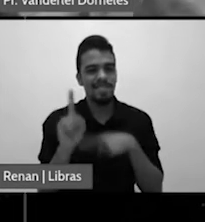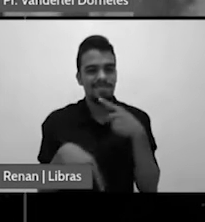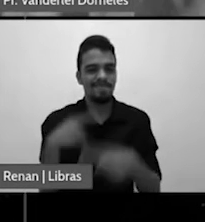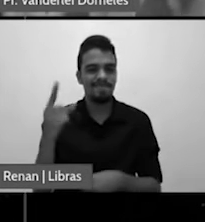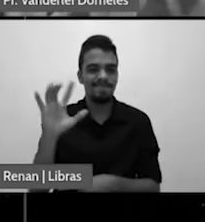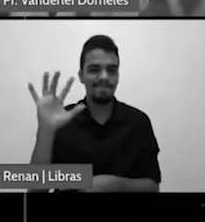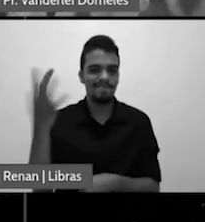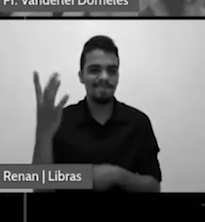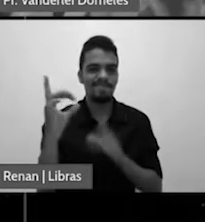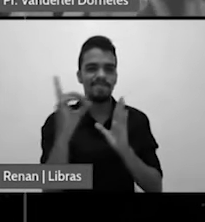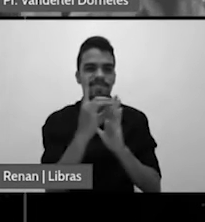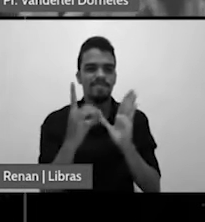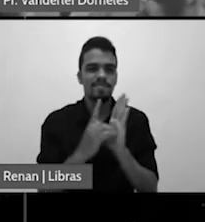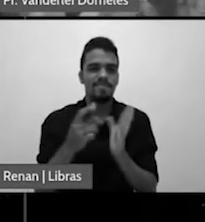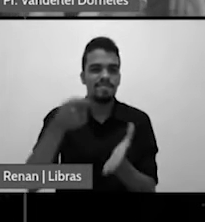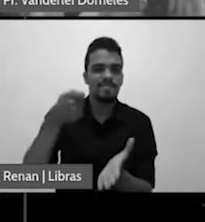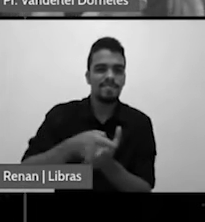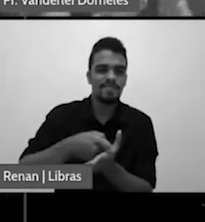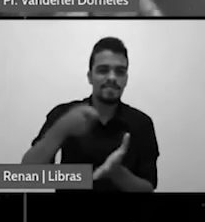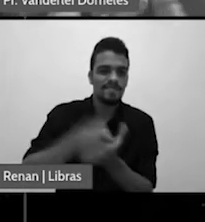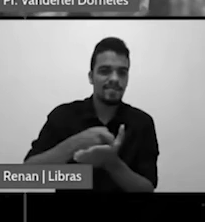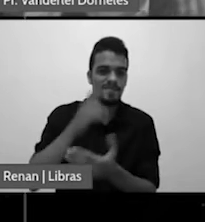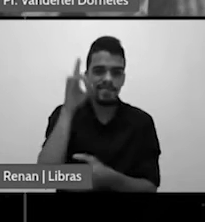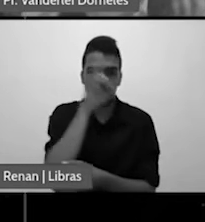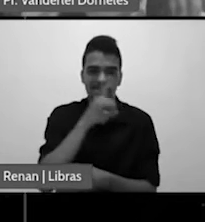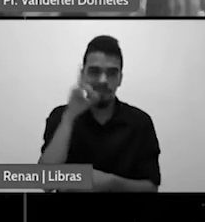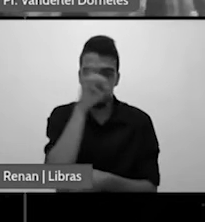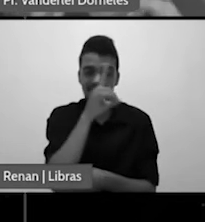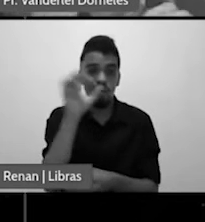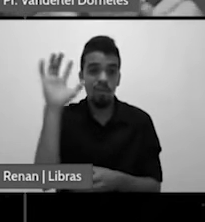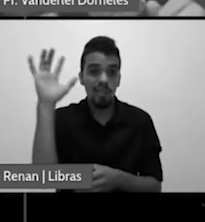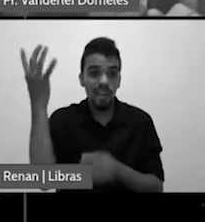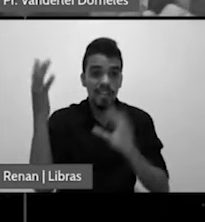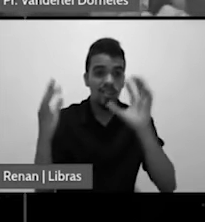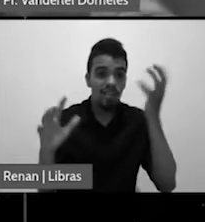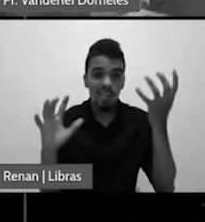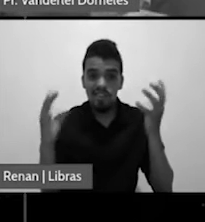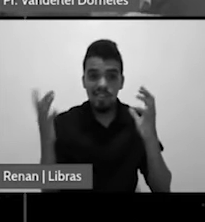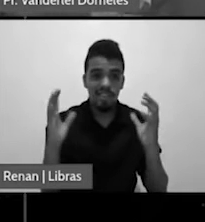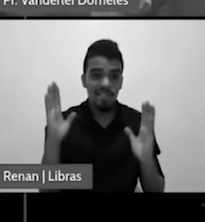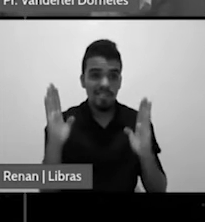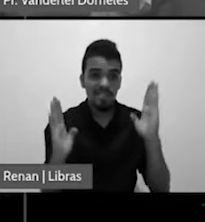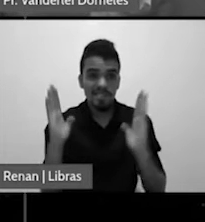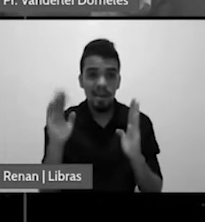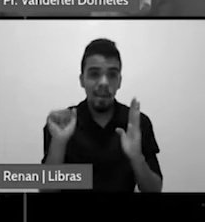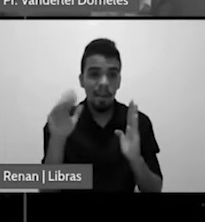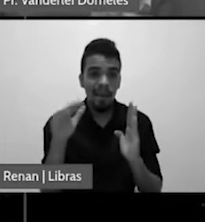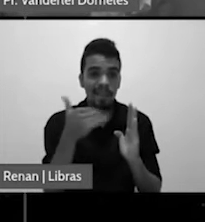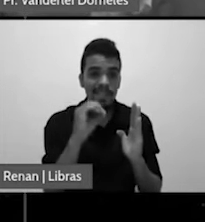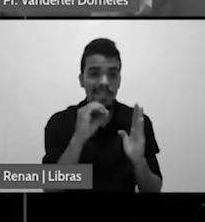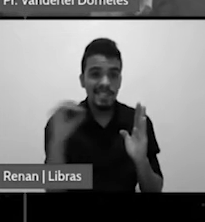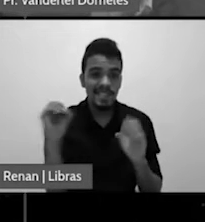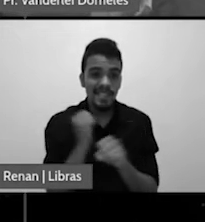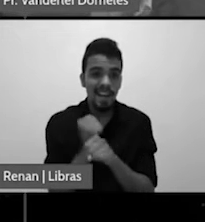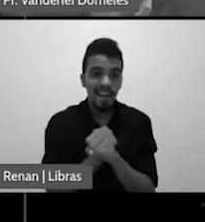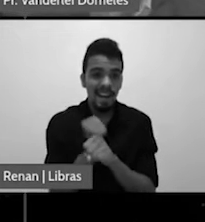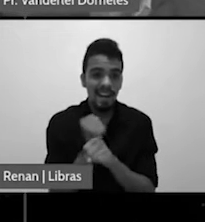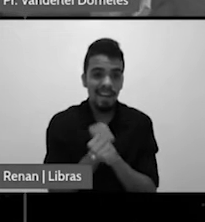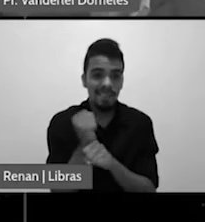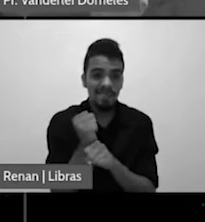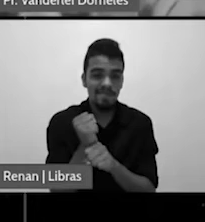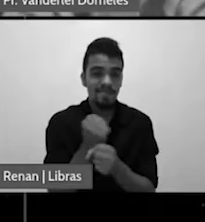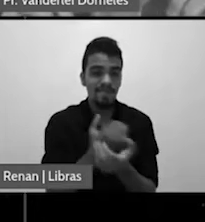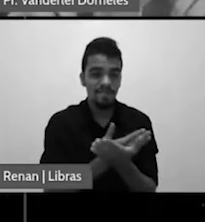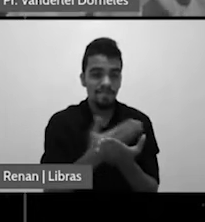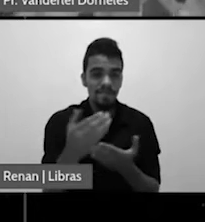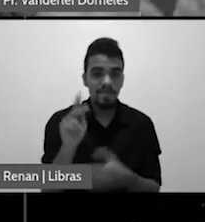daqui nós temos uma cadeia de acontecimentos de mais de 100 anos primeiro o início do pentecostalismo nos